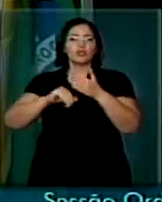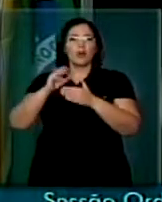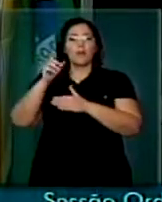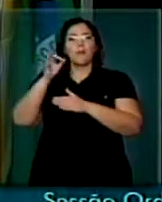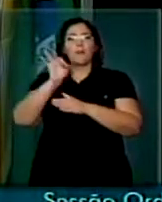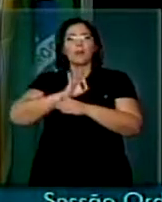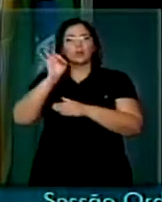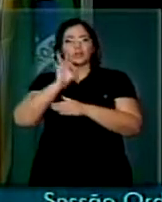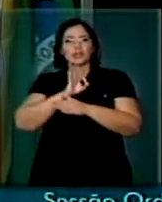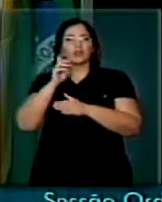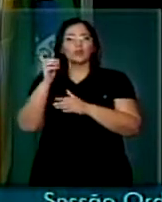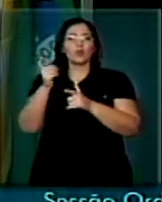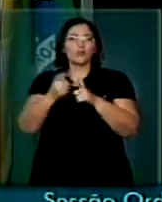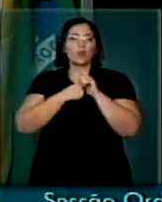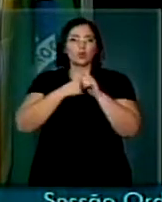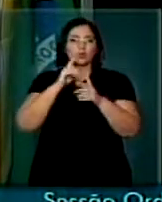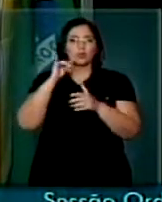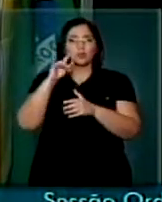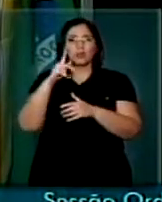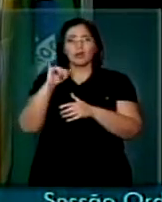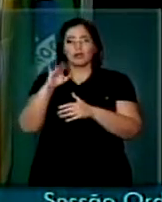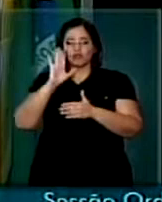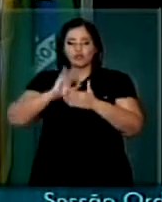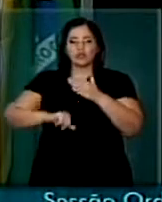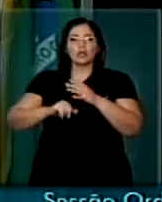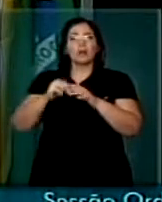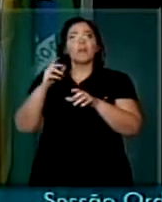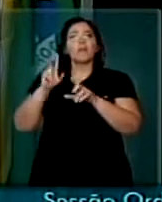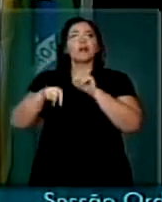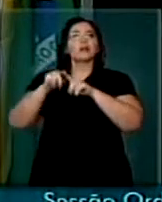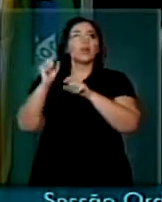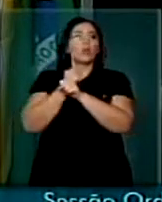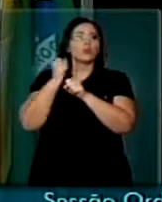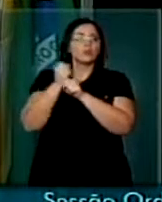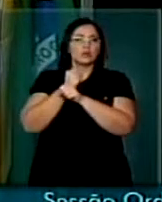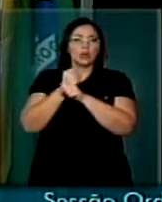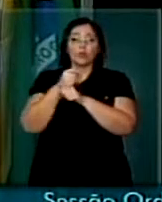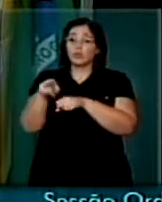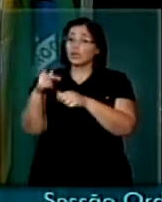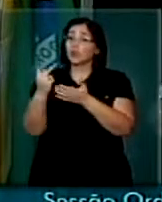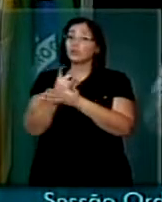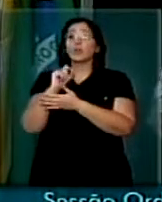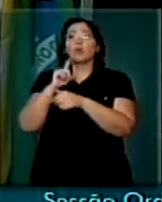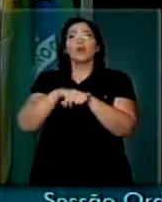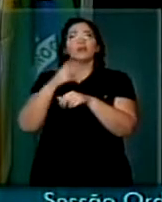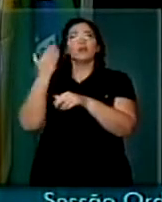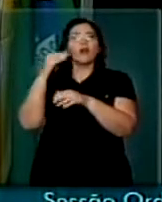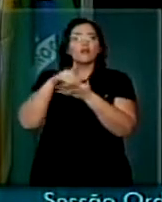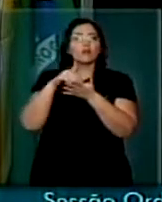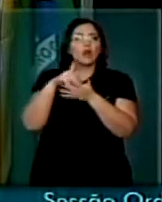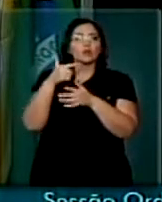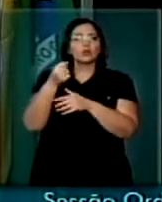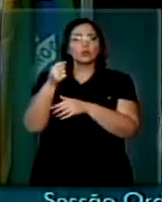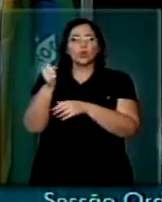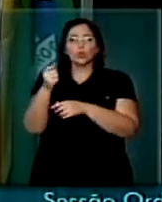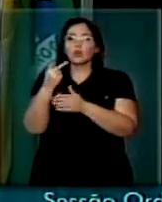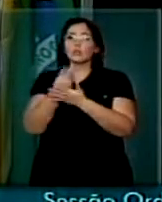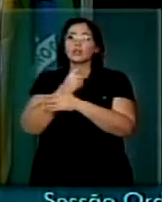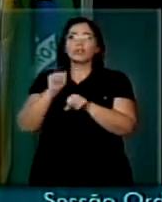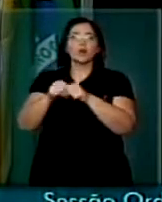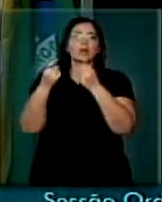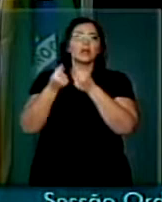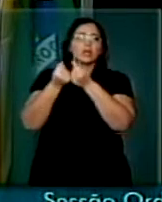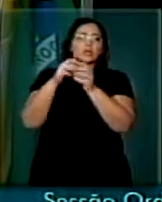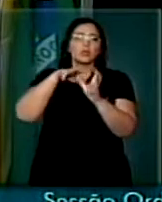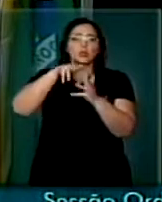isenção foi concedida logo depois da crise financeira mundial ter chegado ao país, em fins de 2008, na expectativa